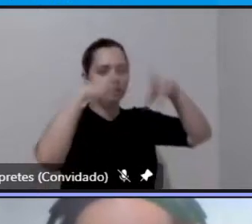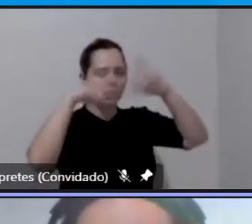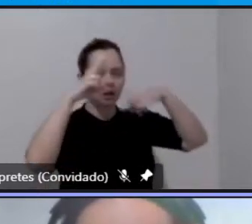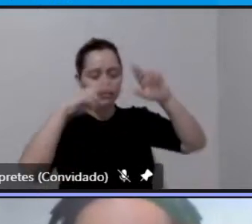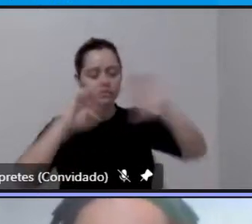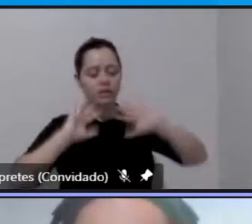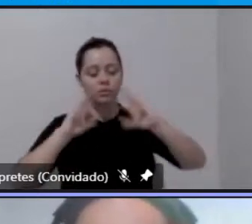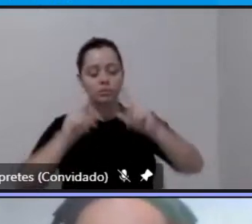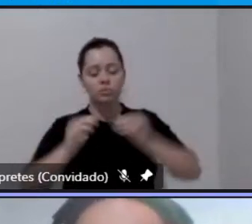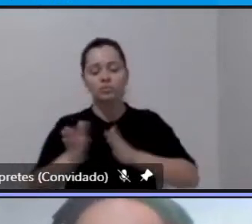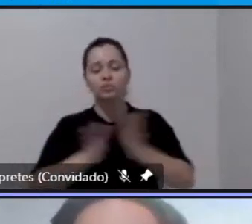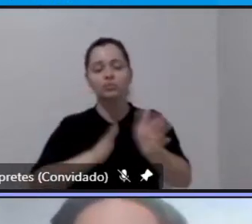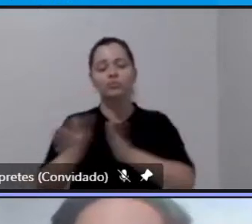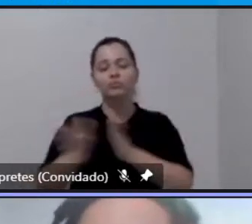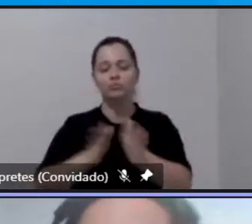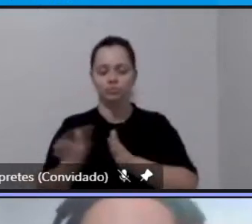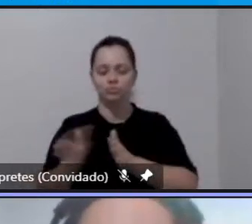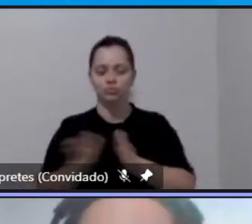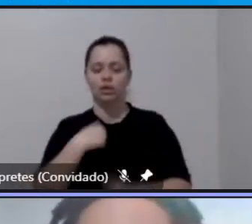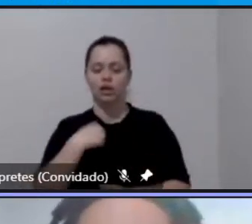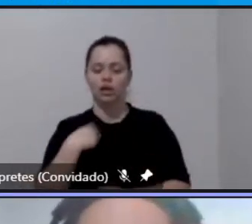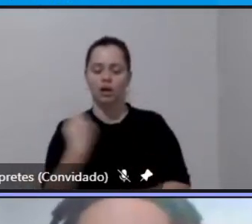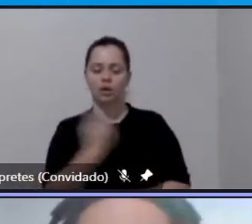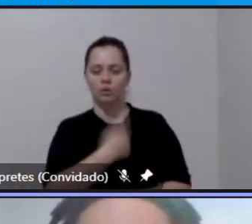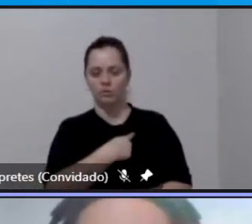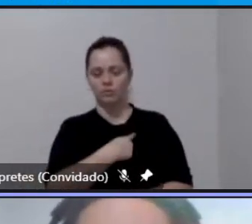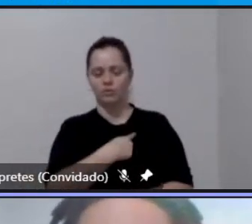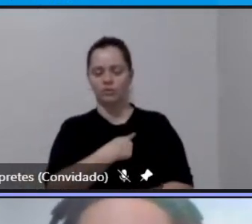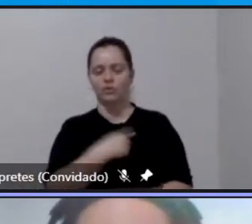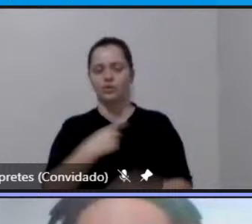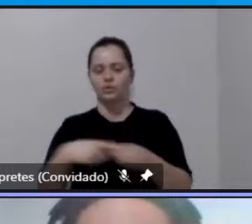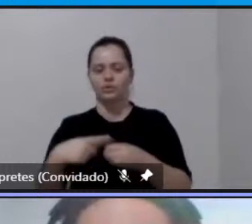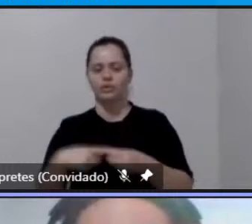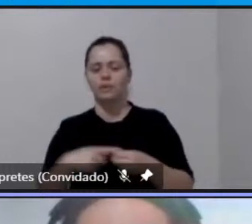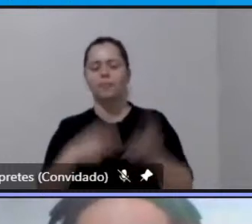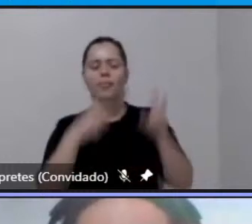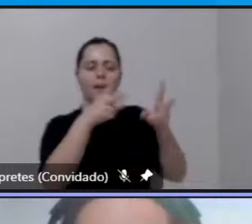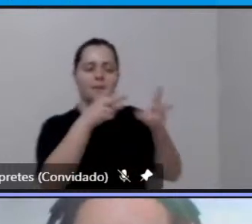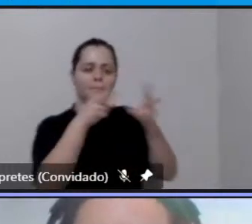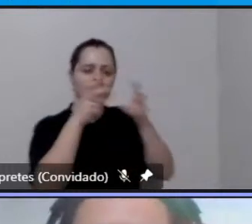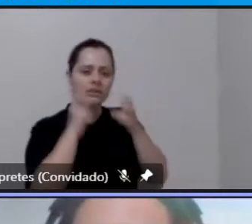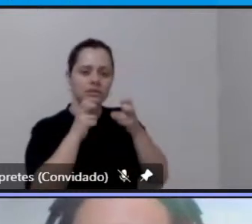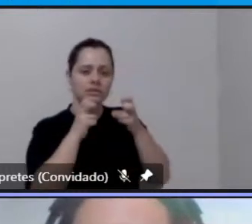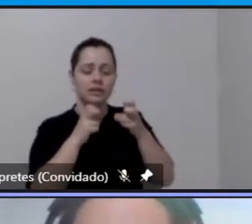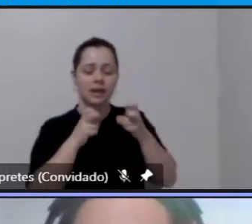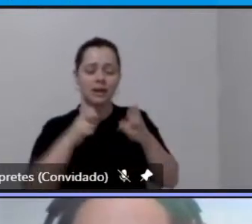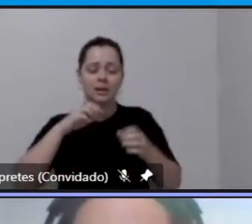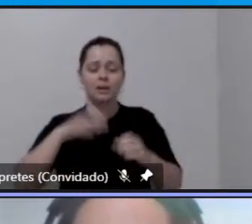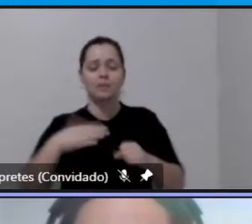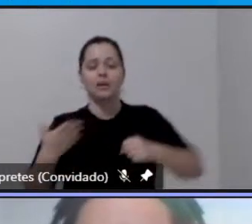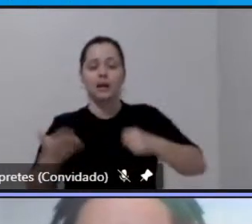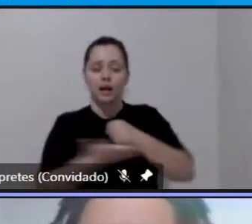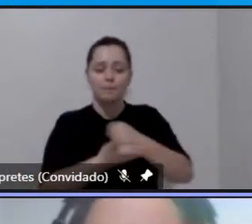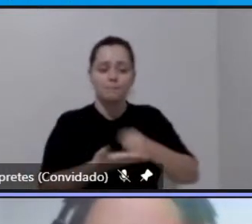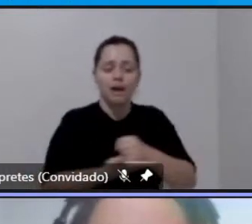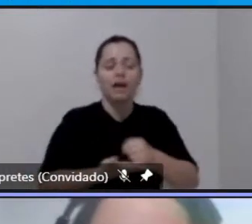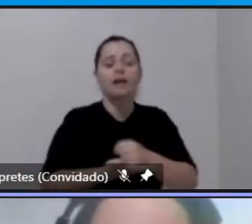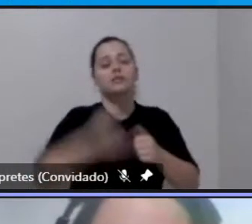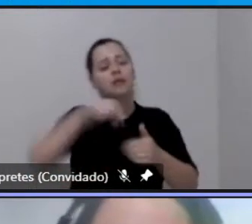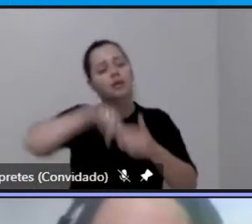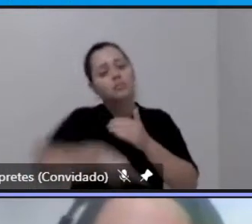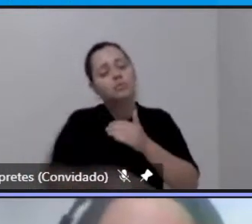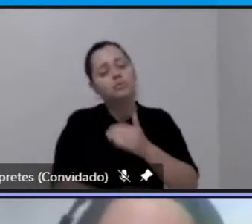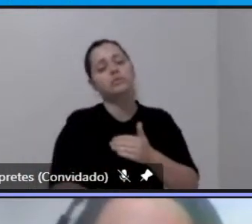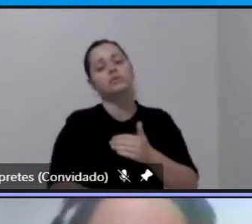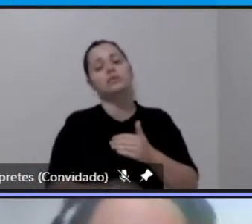região e aí a gente percebe que a intensidade dos fluxos com o município de